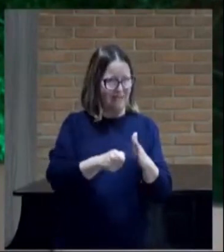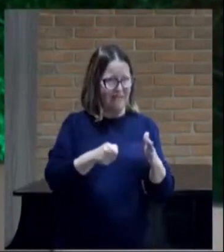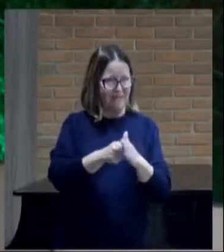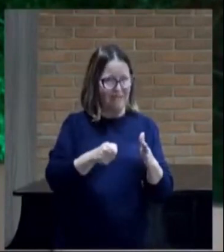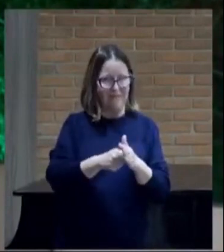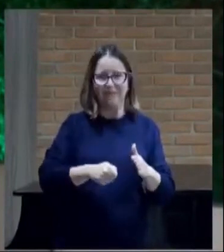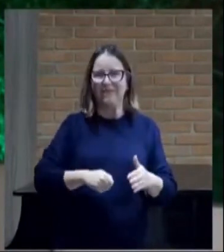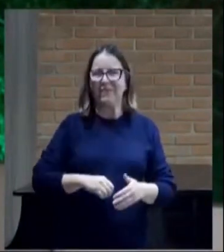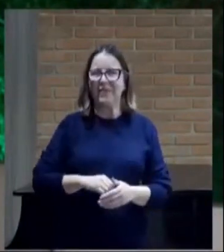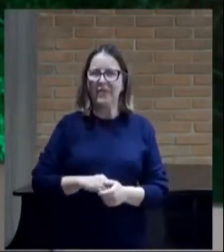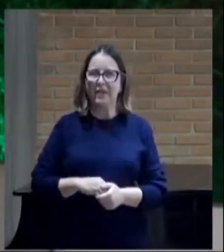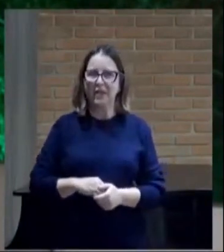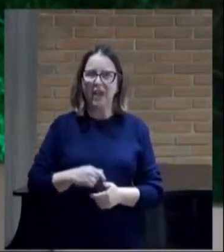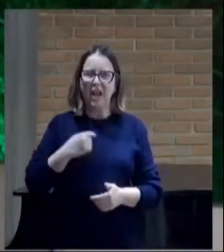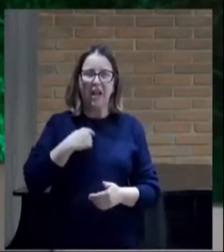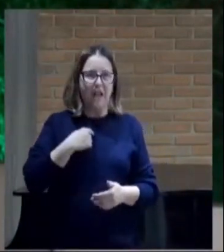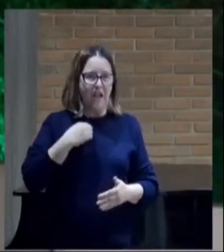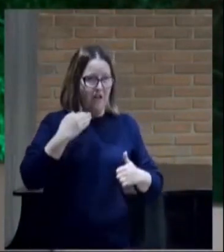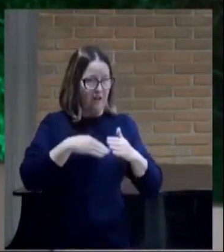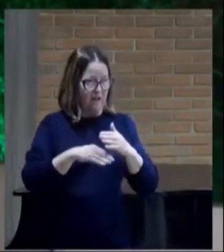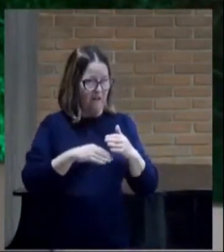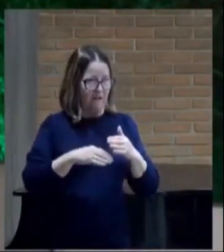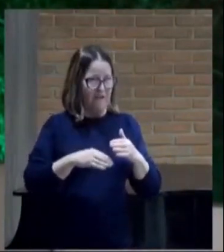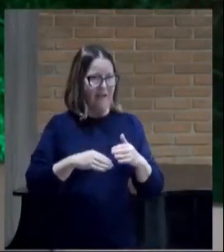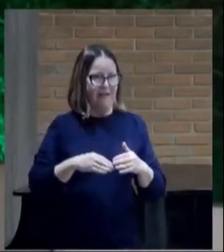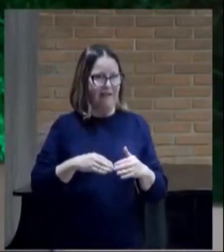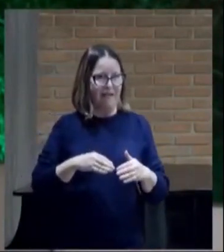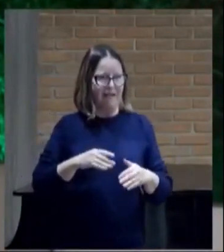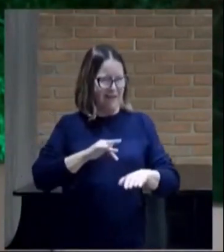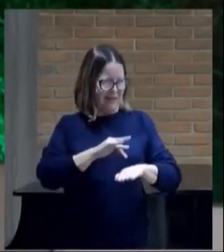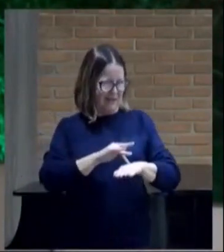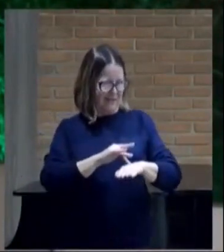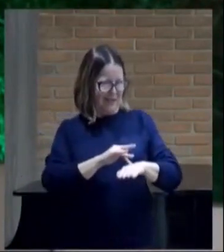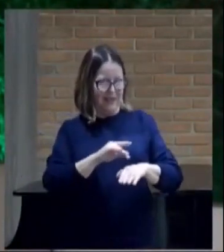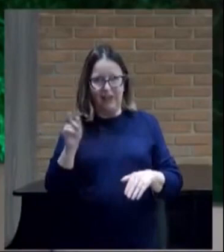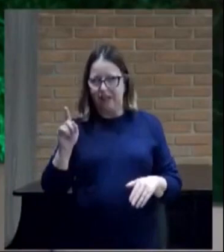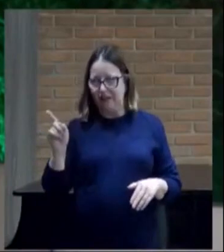picareta eu vou me disfarçar e você vai ficar de rei